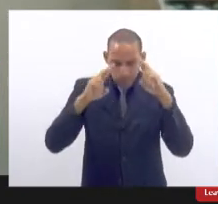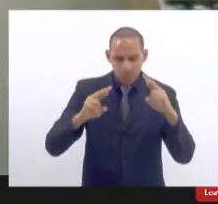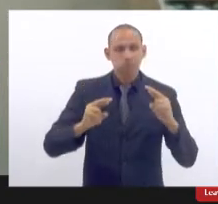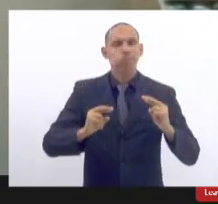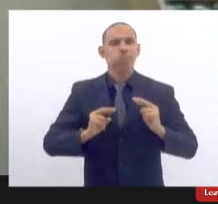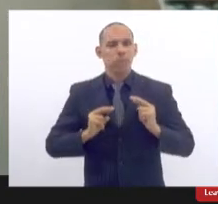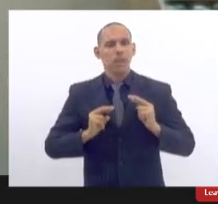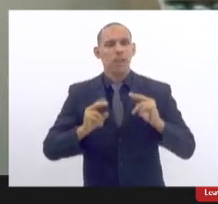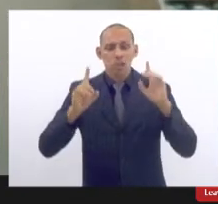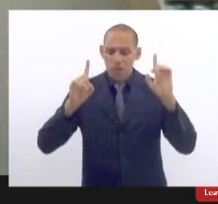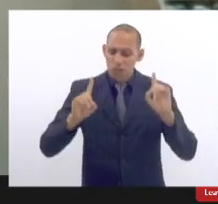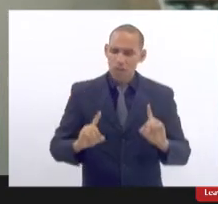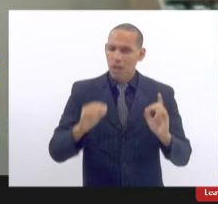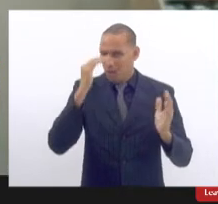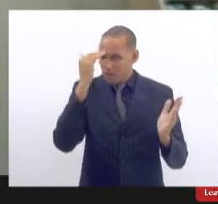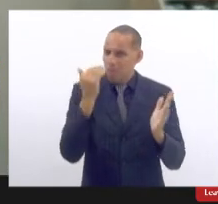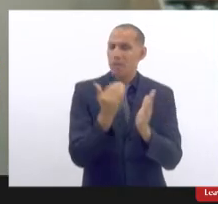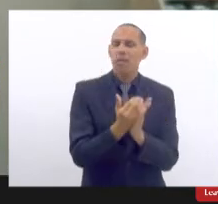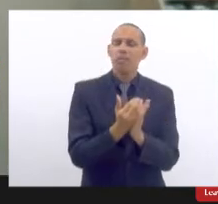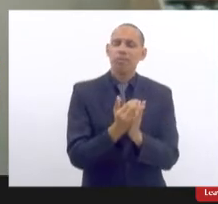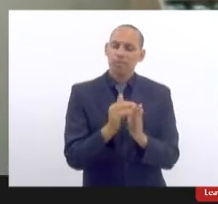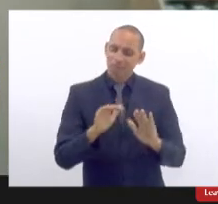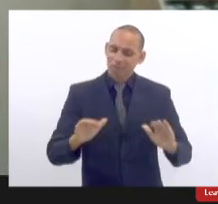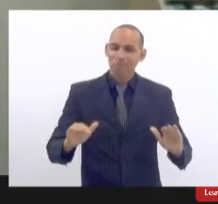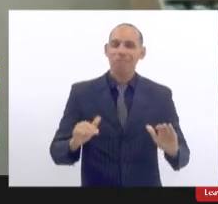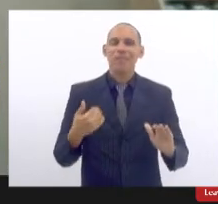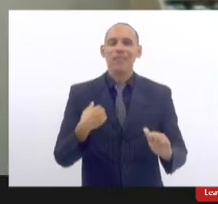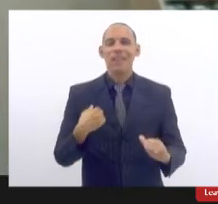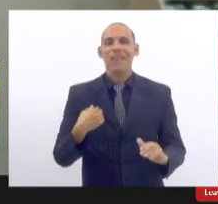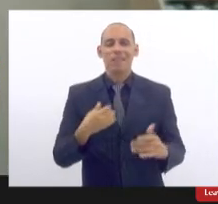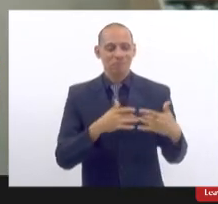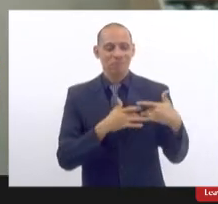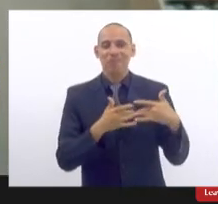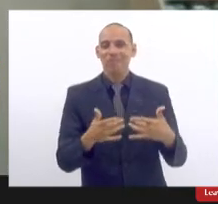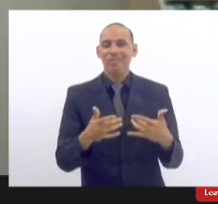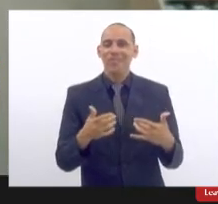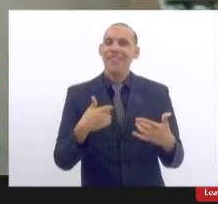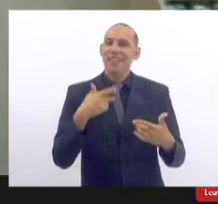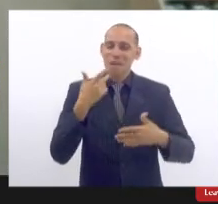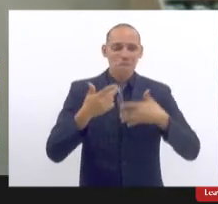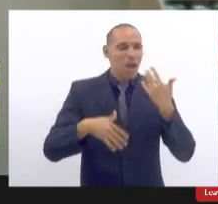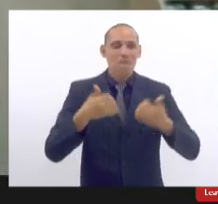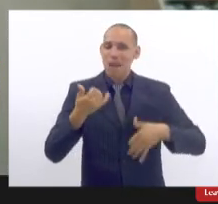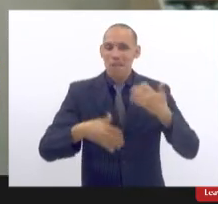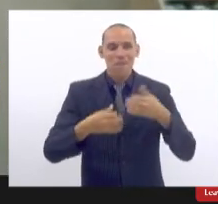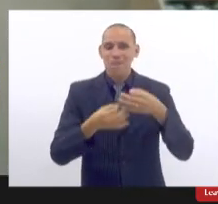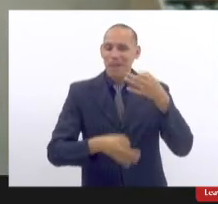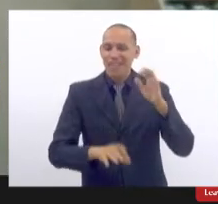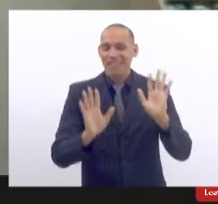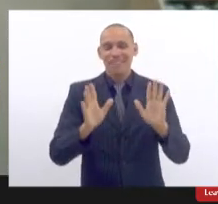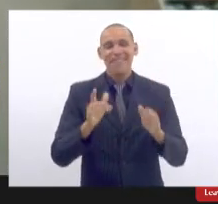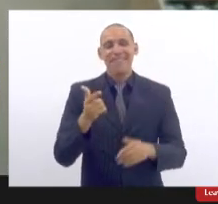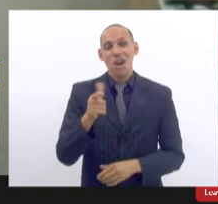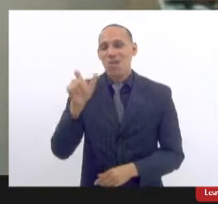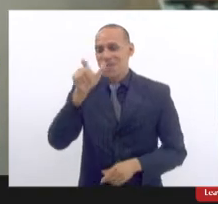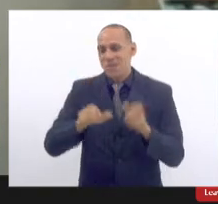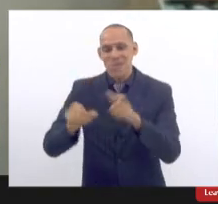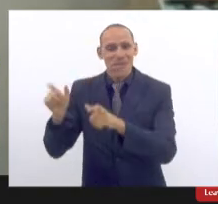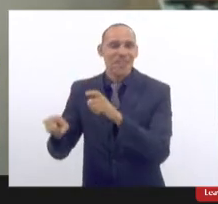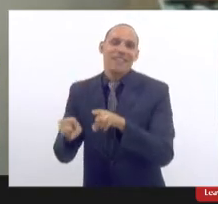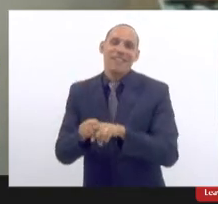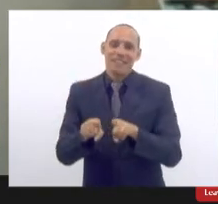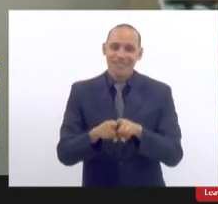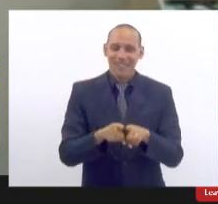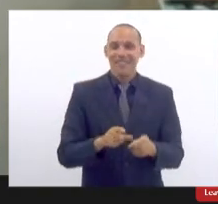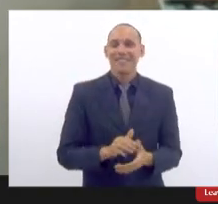que os nossos direitos sejam cumpridos então é isso vou me colocar aqui à disposição não quero falar muito porque tem várias outras pessoas né e